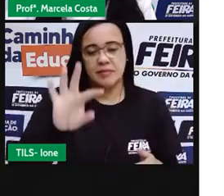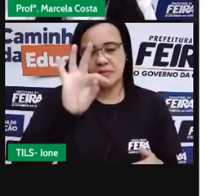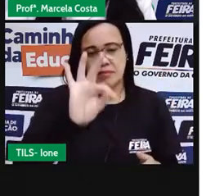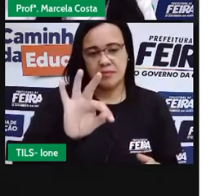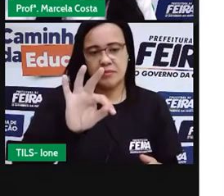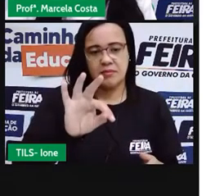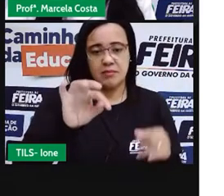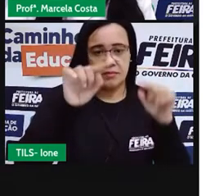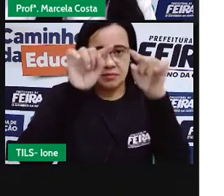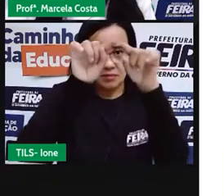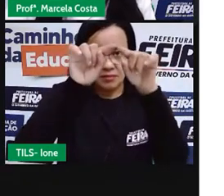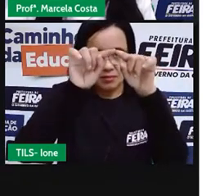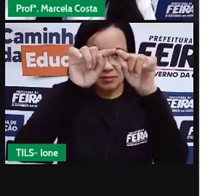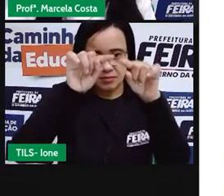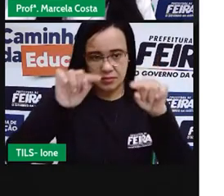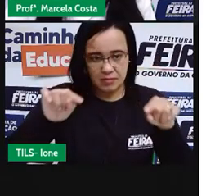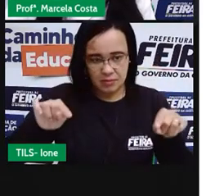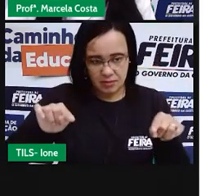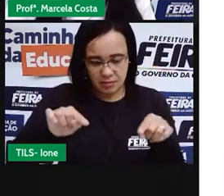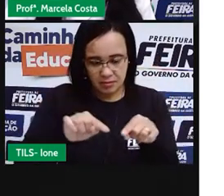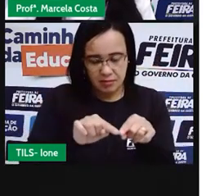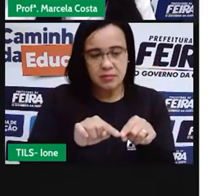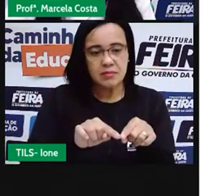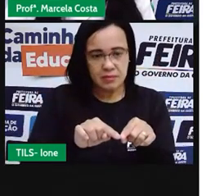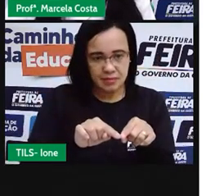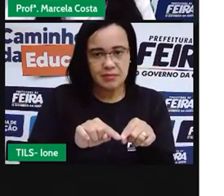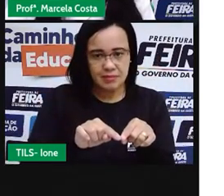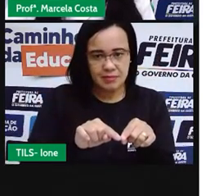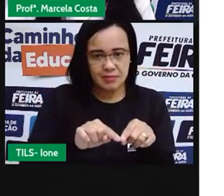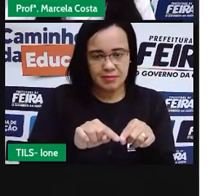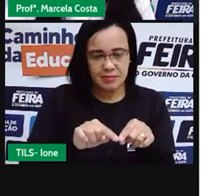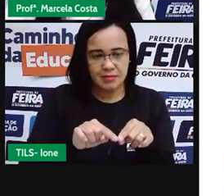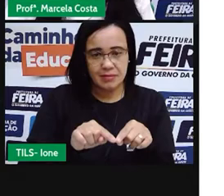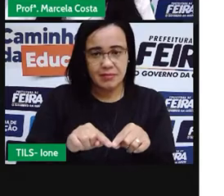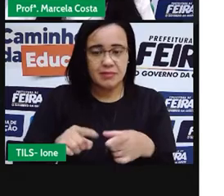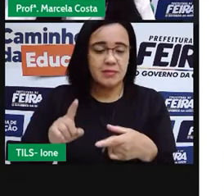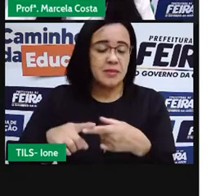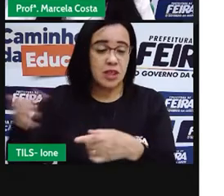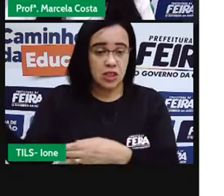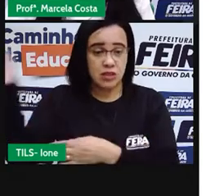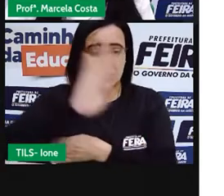janelas têm um formato de um retângulo.